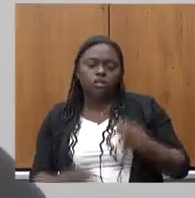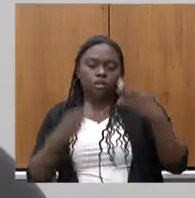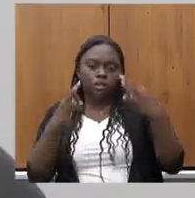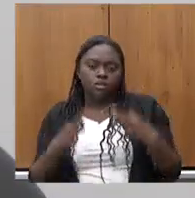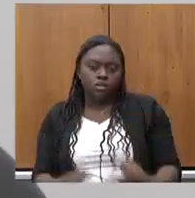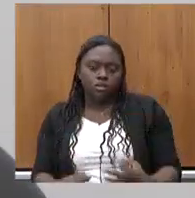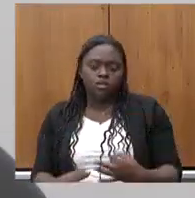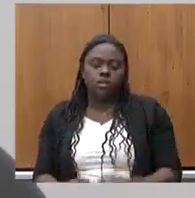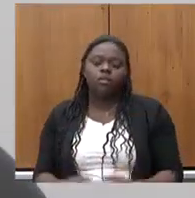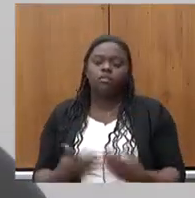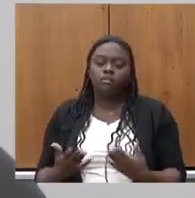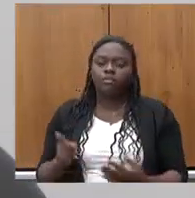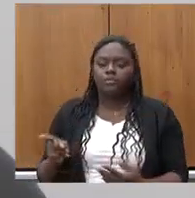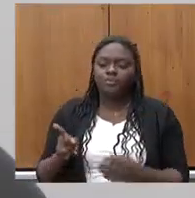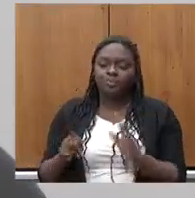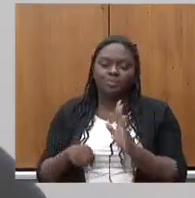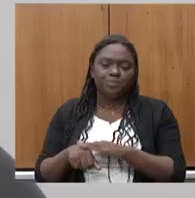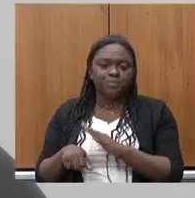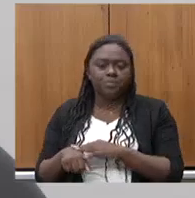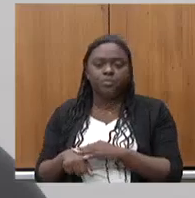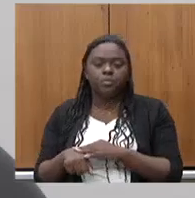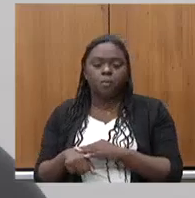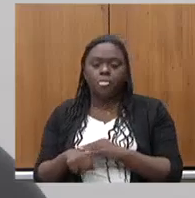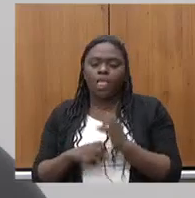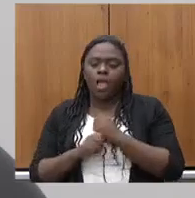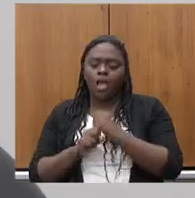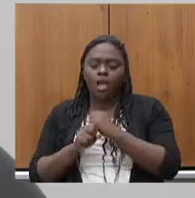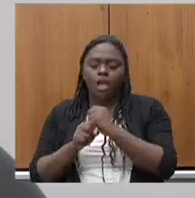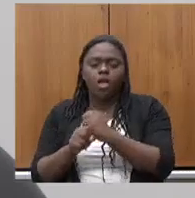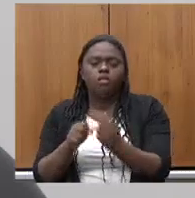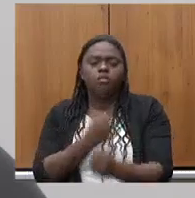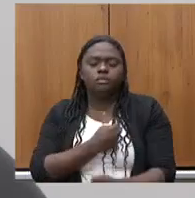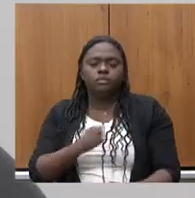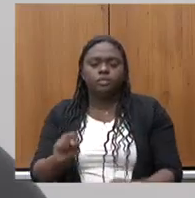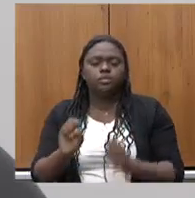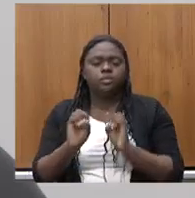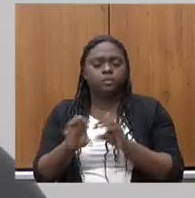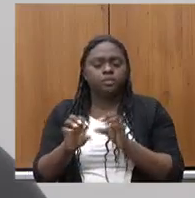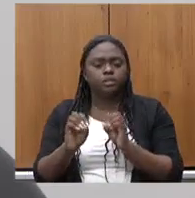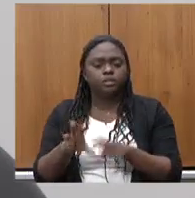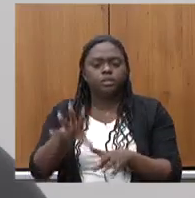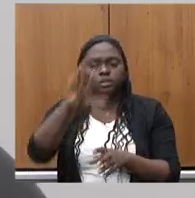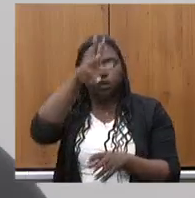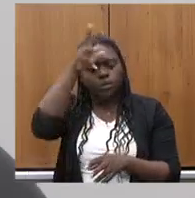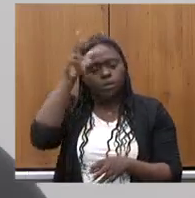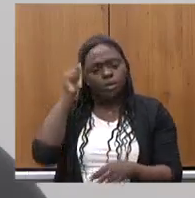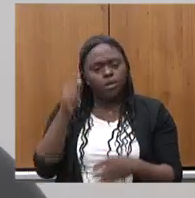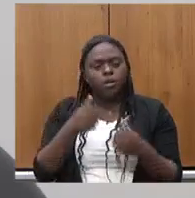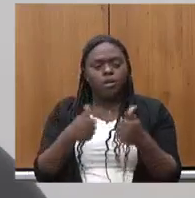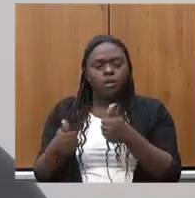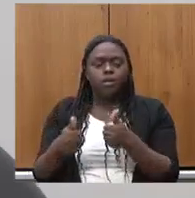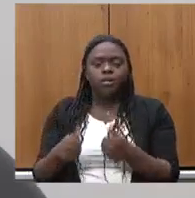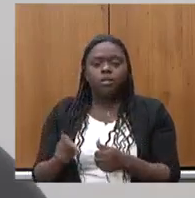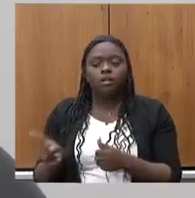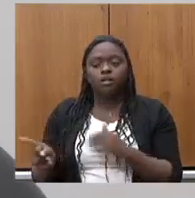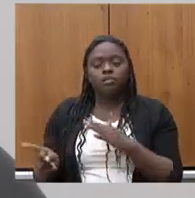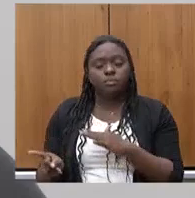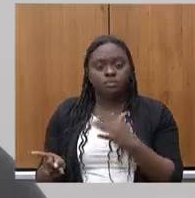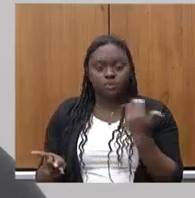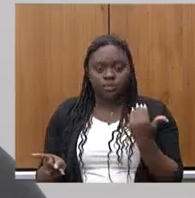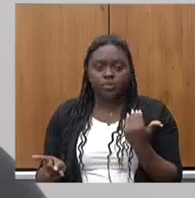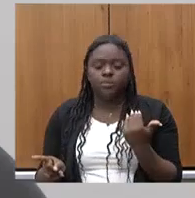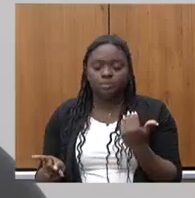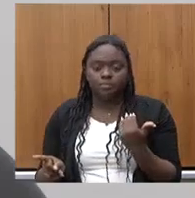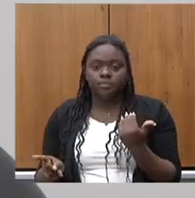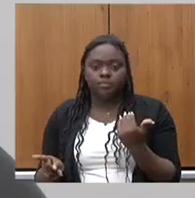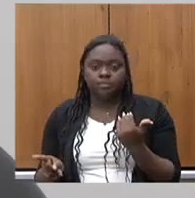foi isso que a Maria Helena fez né décadas em defesa de uma educação pública de qualidade nós a perdemos recentemente